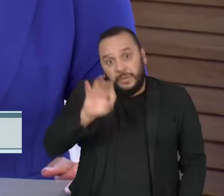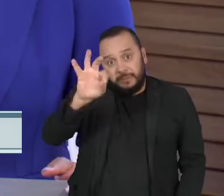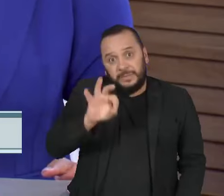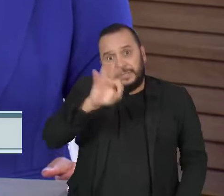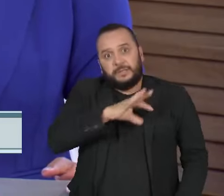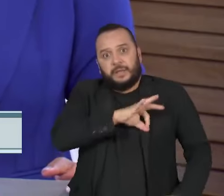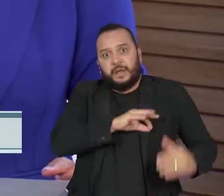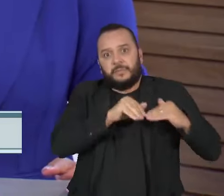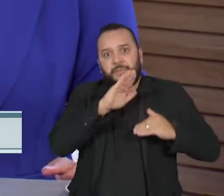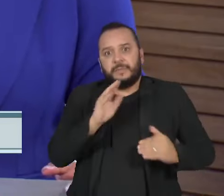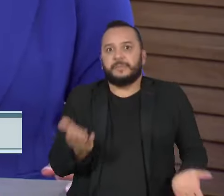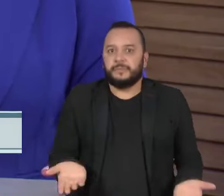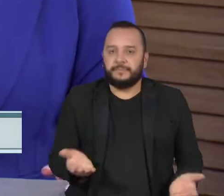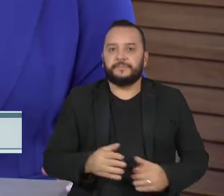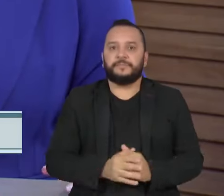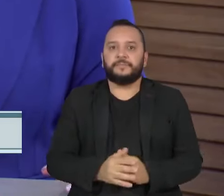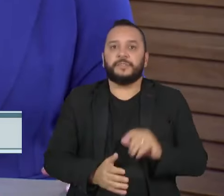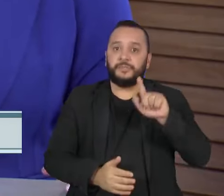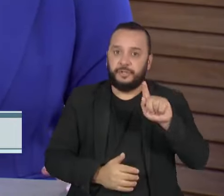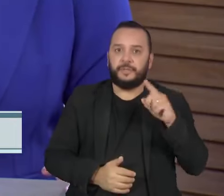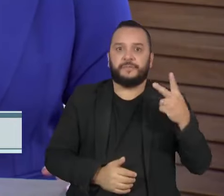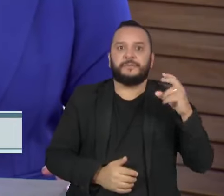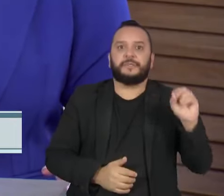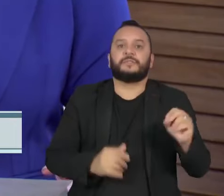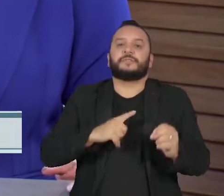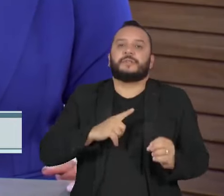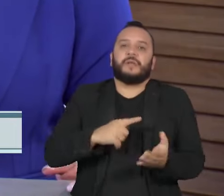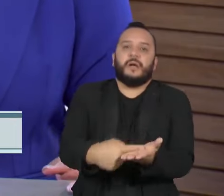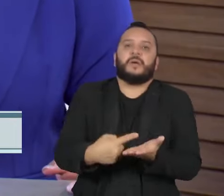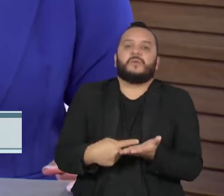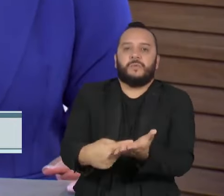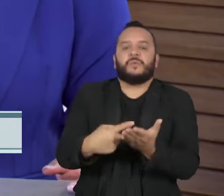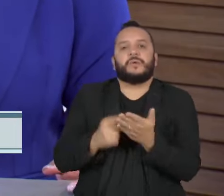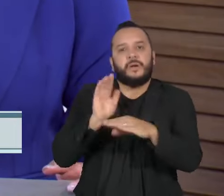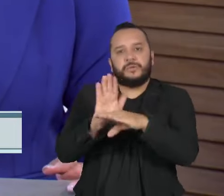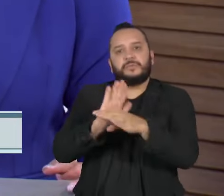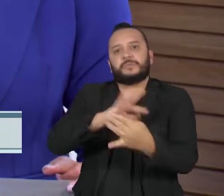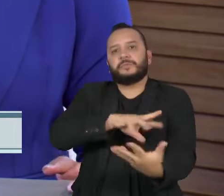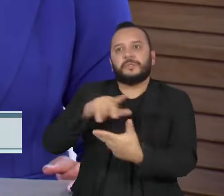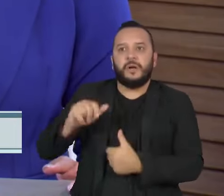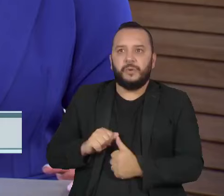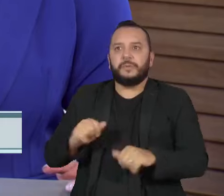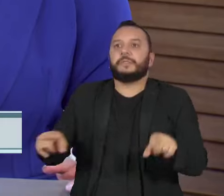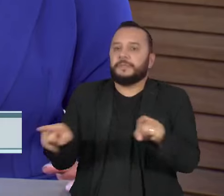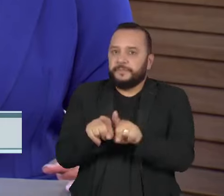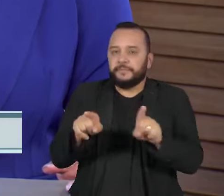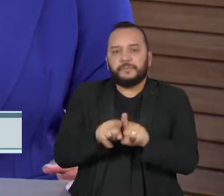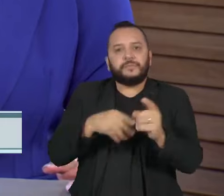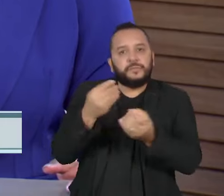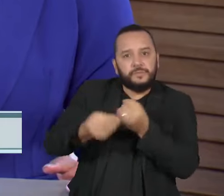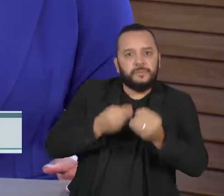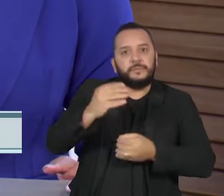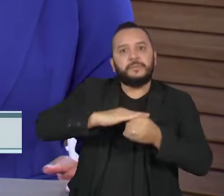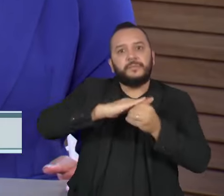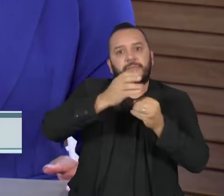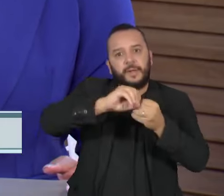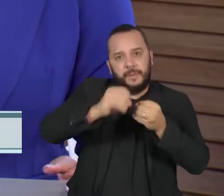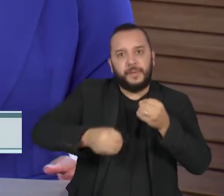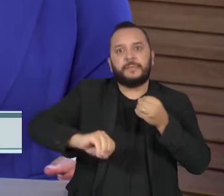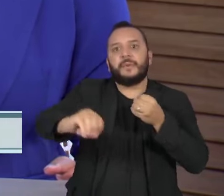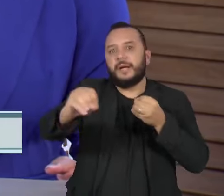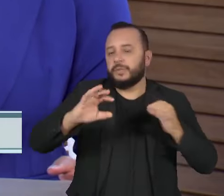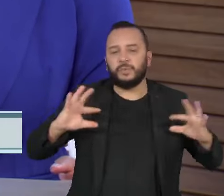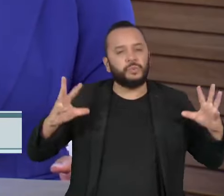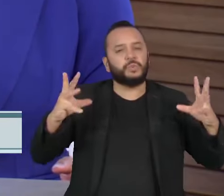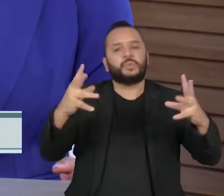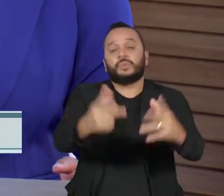O G20 fechou um acordo pela cooperação global na universalização do saneamento básico. Só no